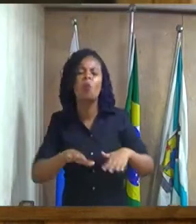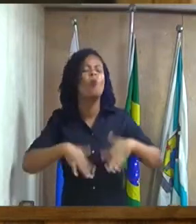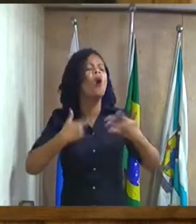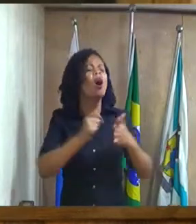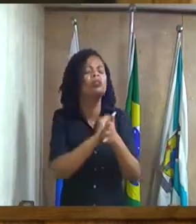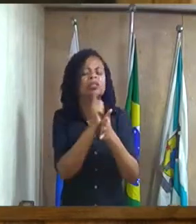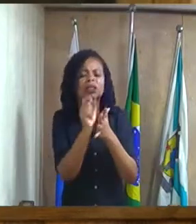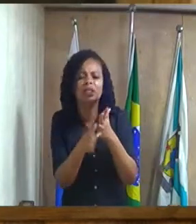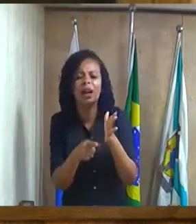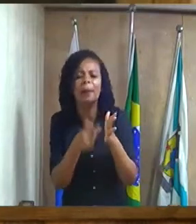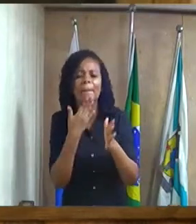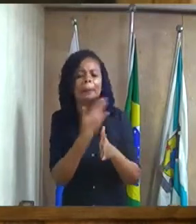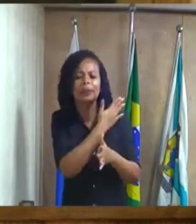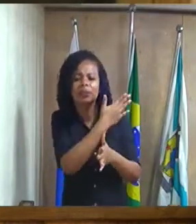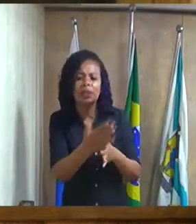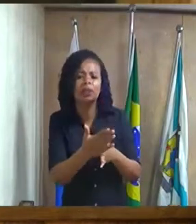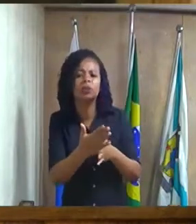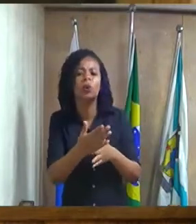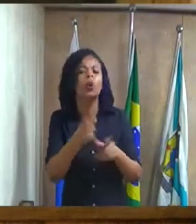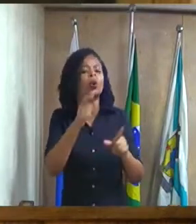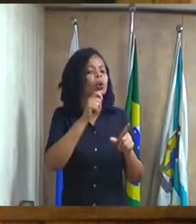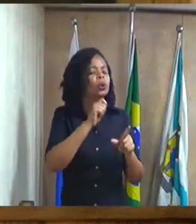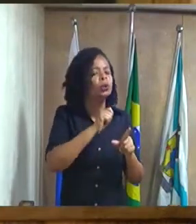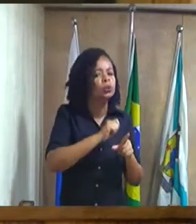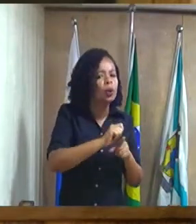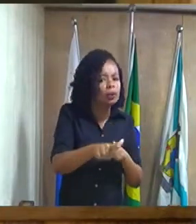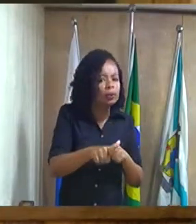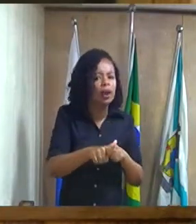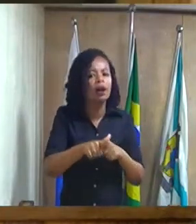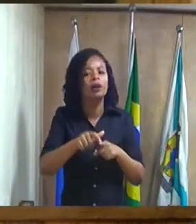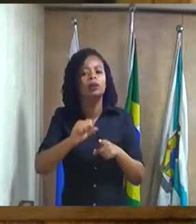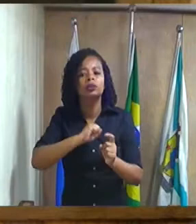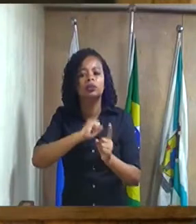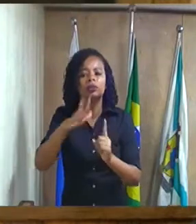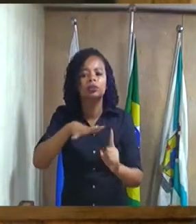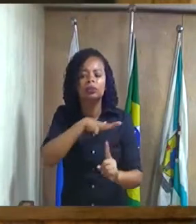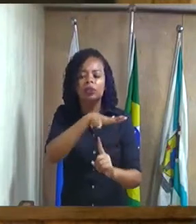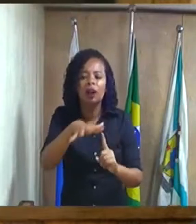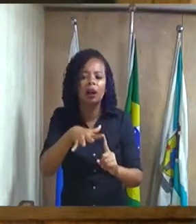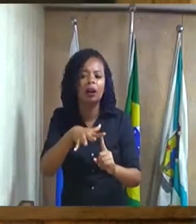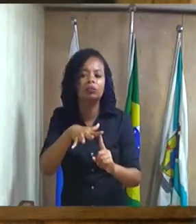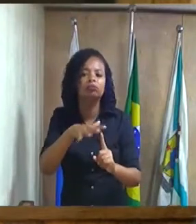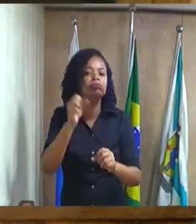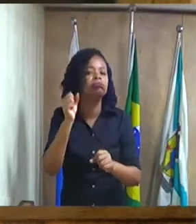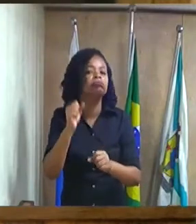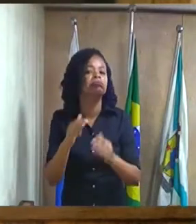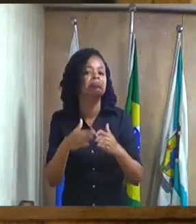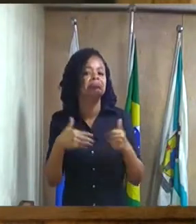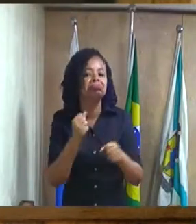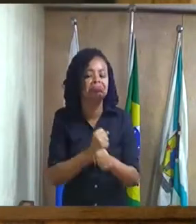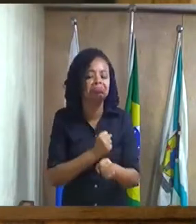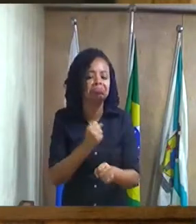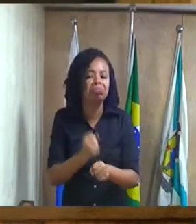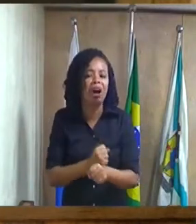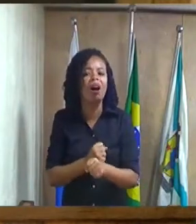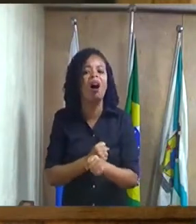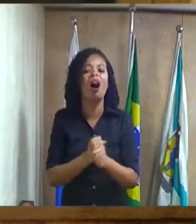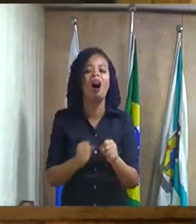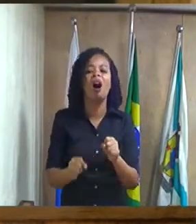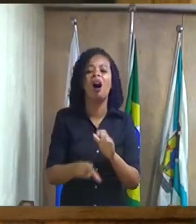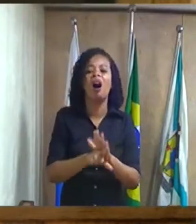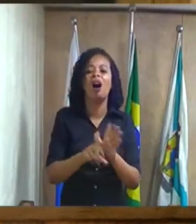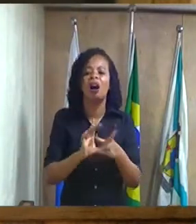do aluguel social licença de construção legalização então na verdade na